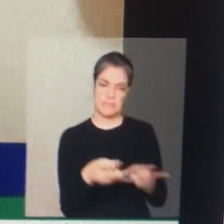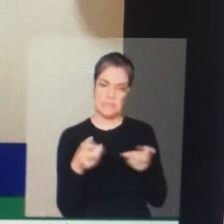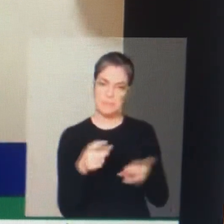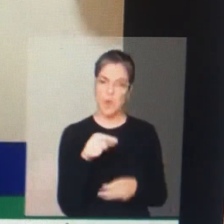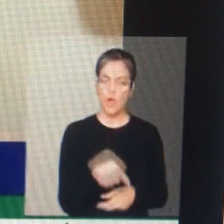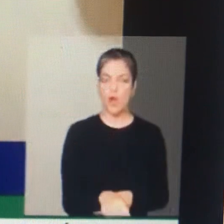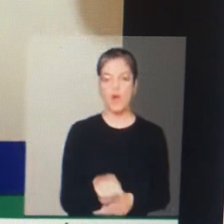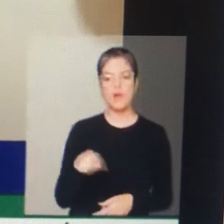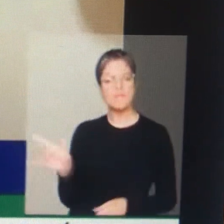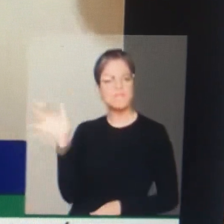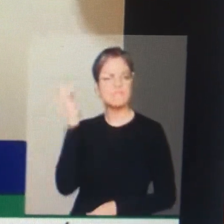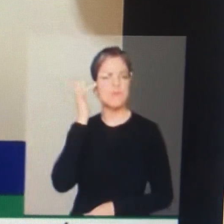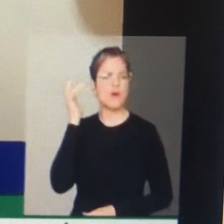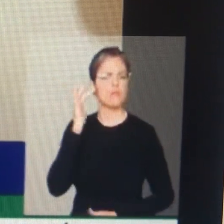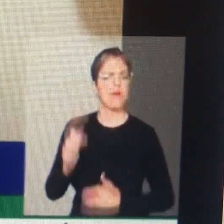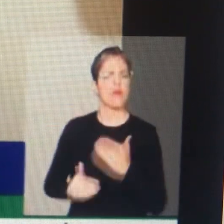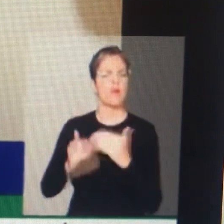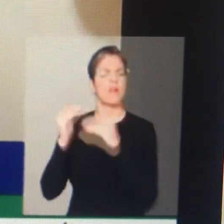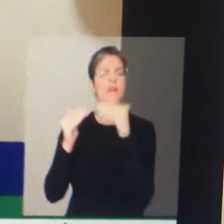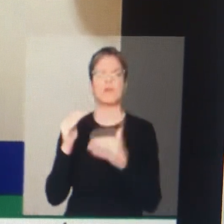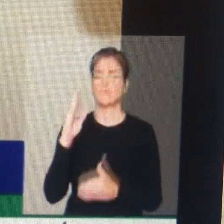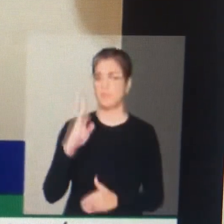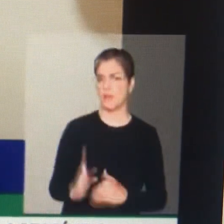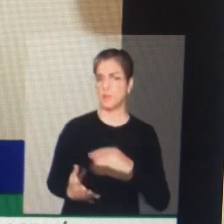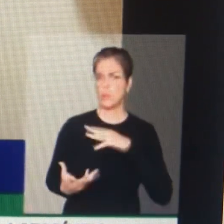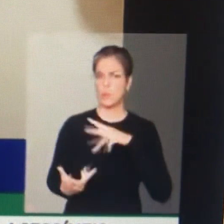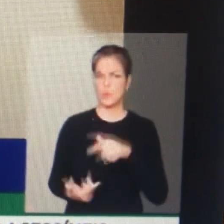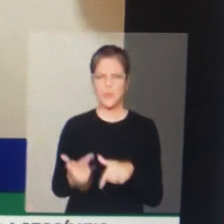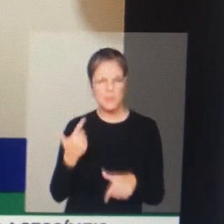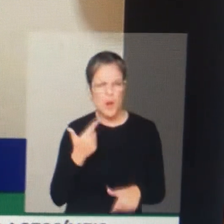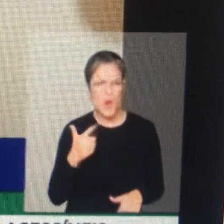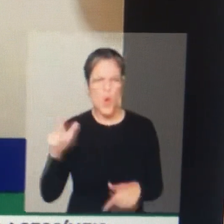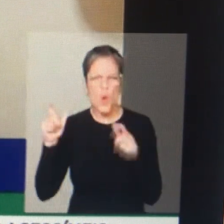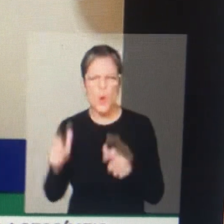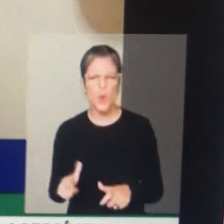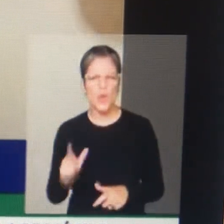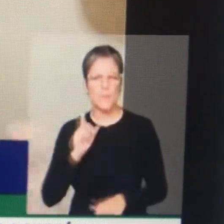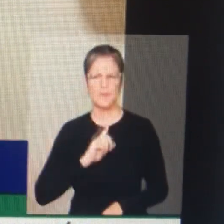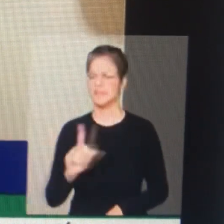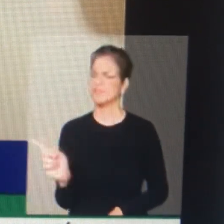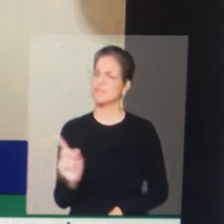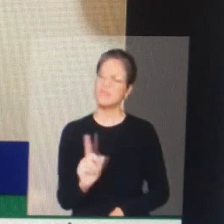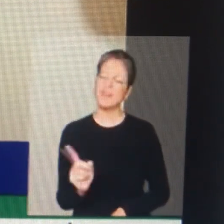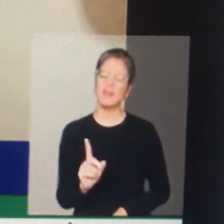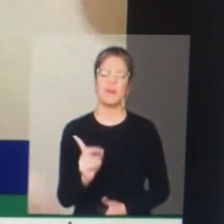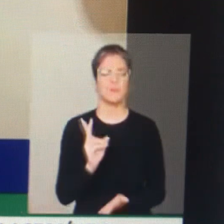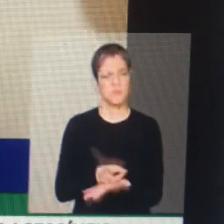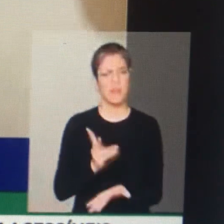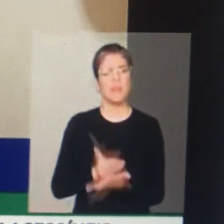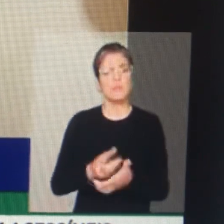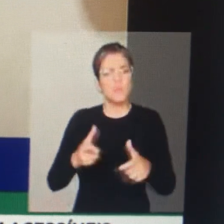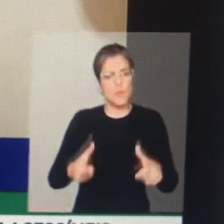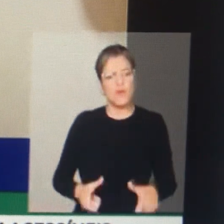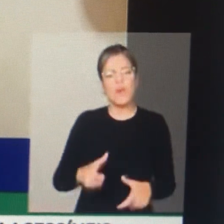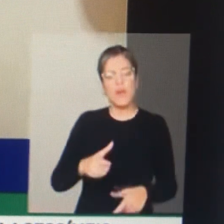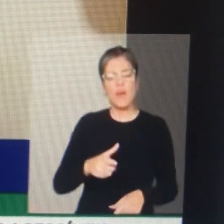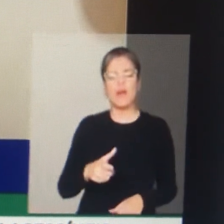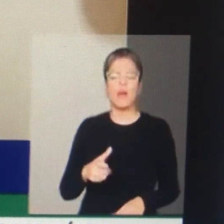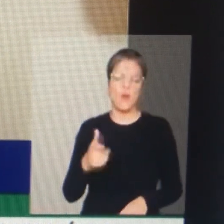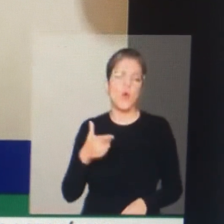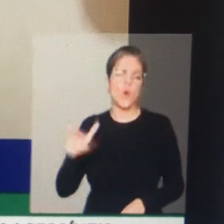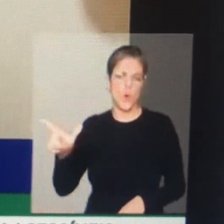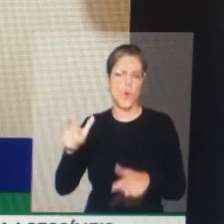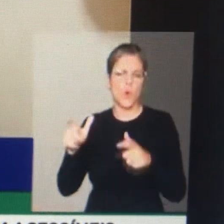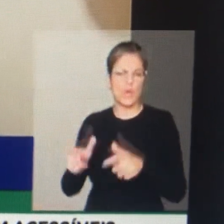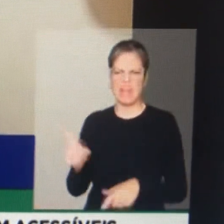a modernidade, não só do Brasil, mas do mundo, vá para outras regiões de Minas. Não que as outras regiões também não mereçam, mas